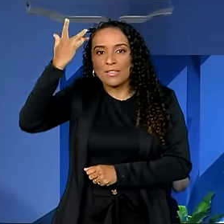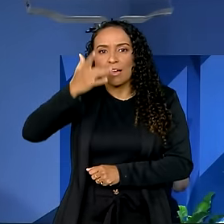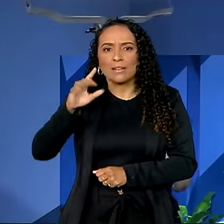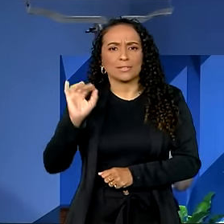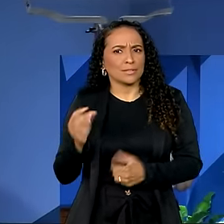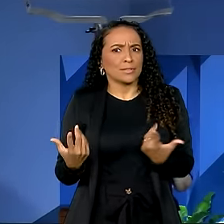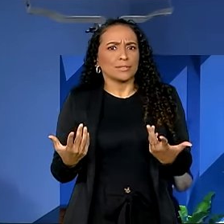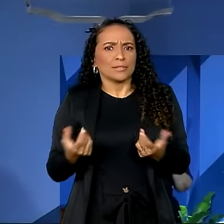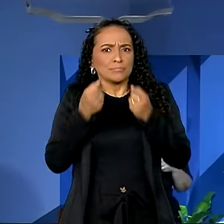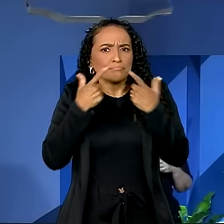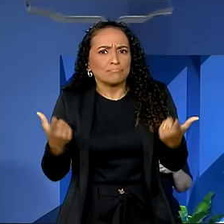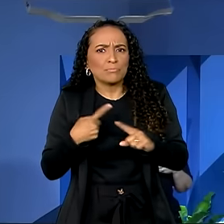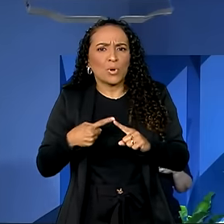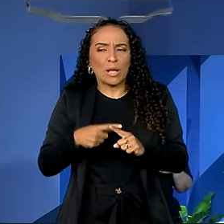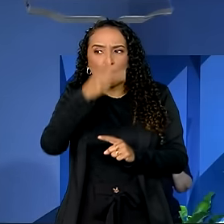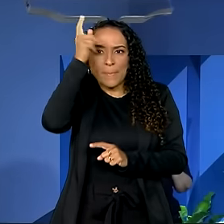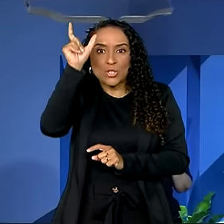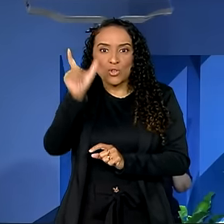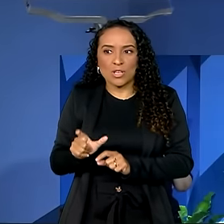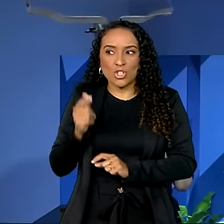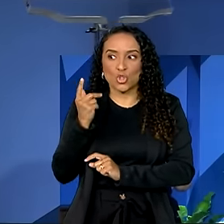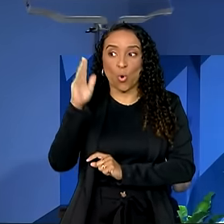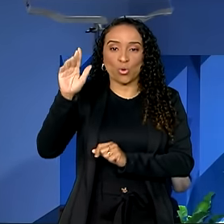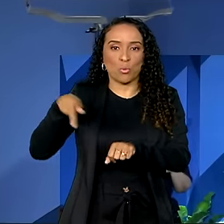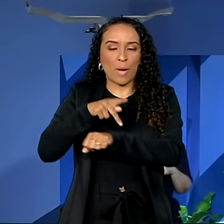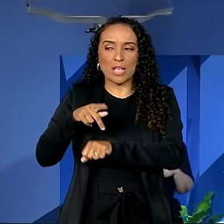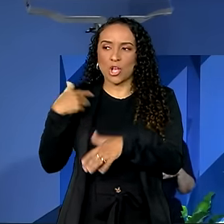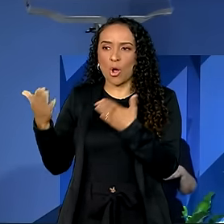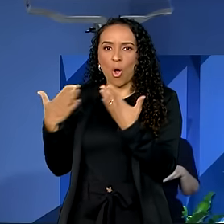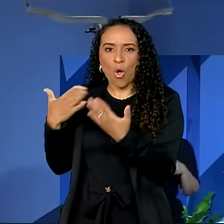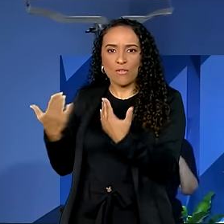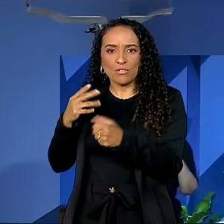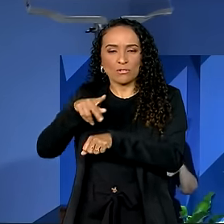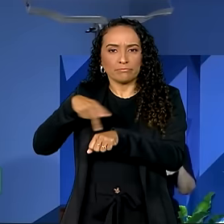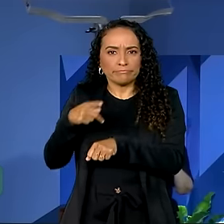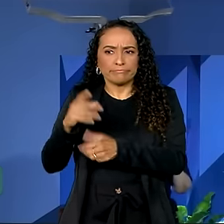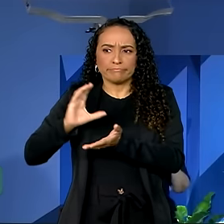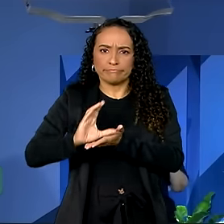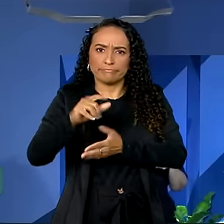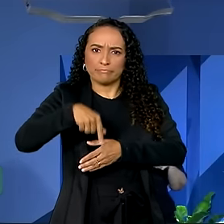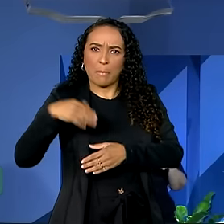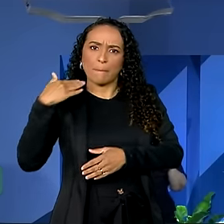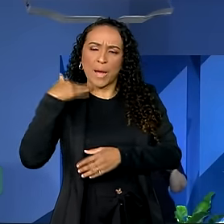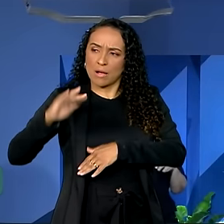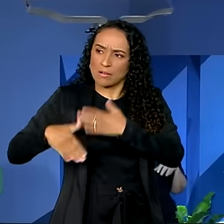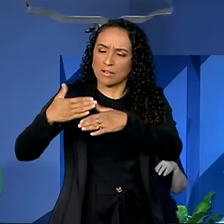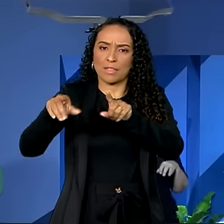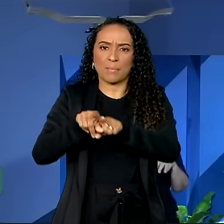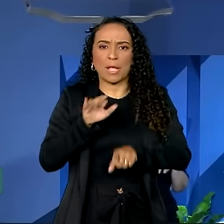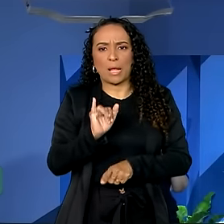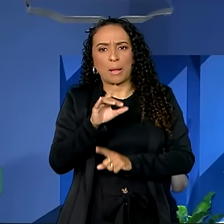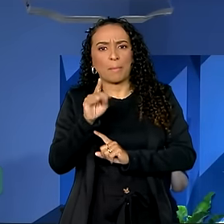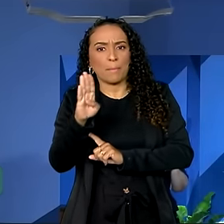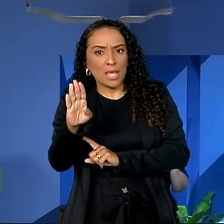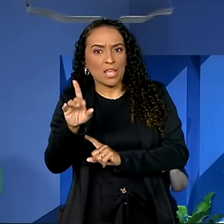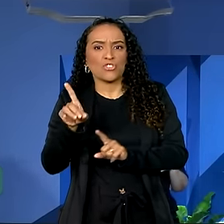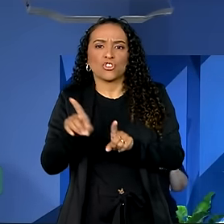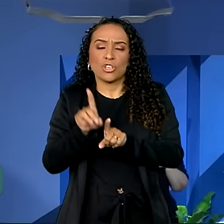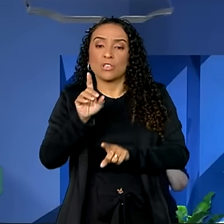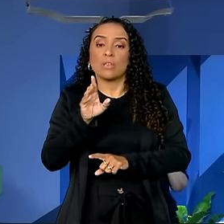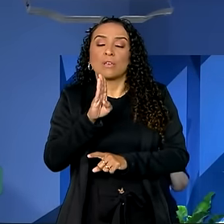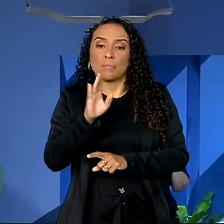impressionante como os investidores estrangeiros com quem nós conversamos, alguns bancos de desenvolvimento, como o BID, Banco Mundial